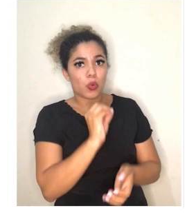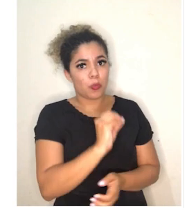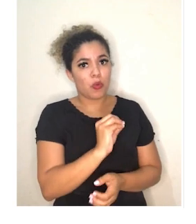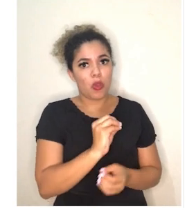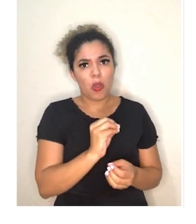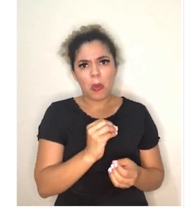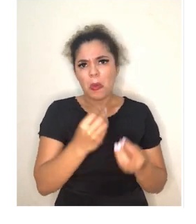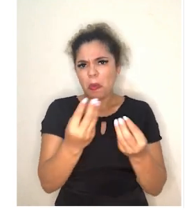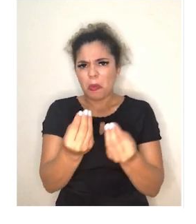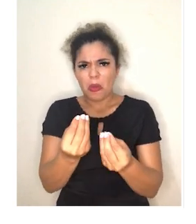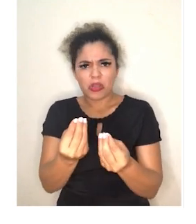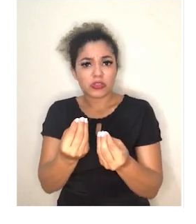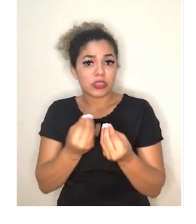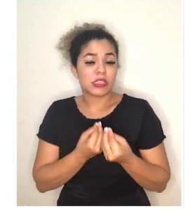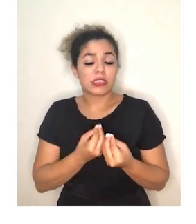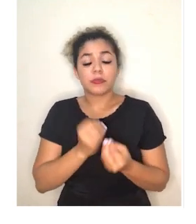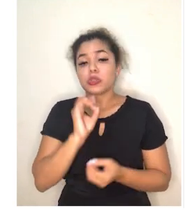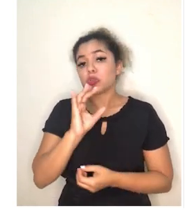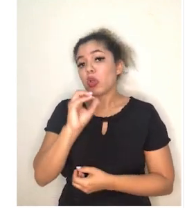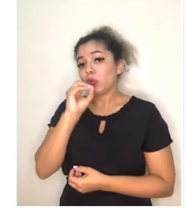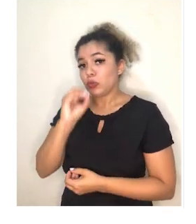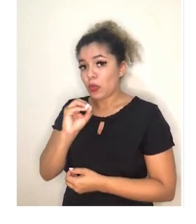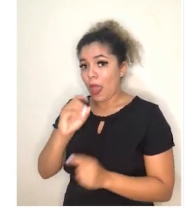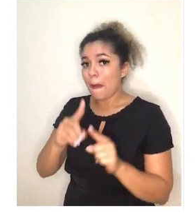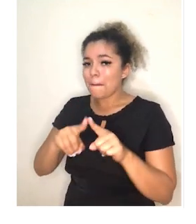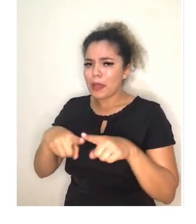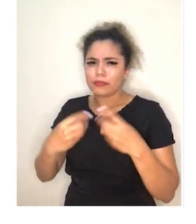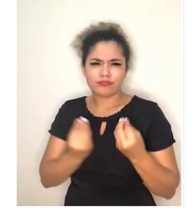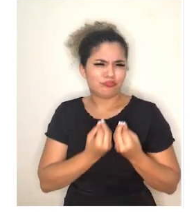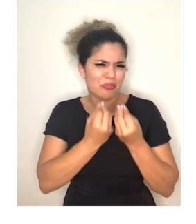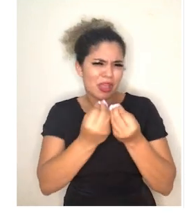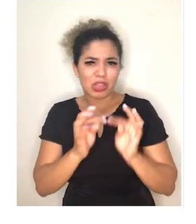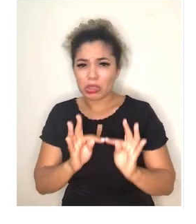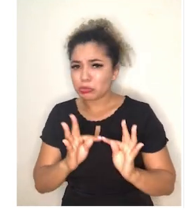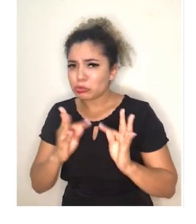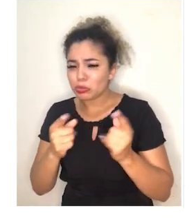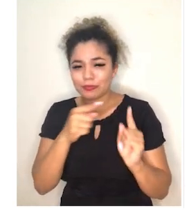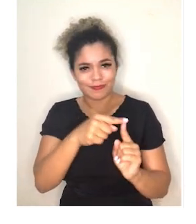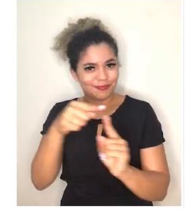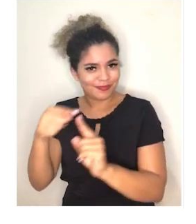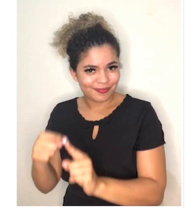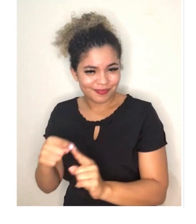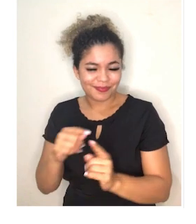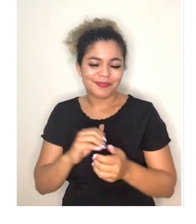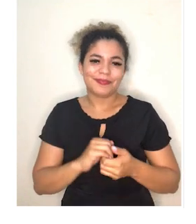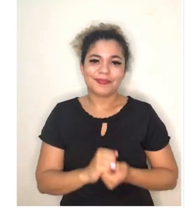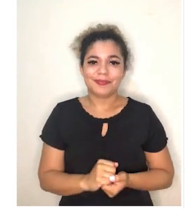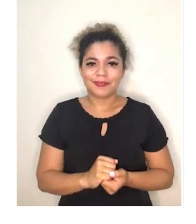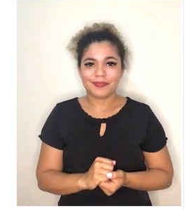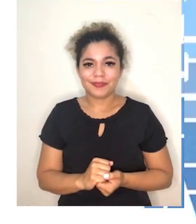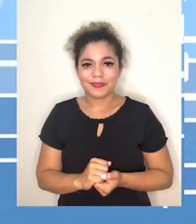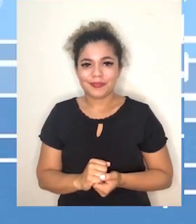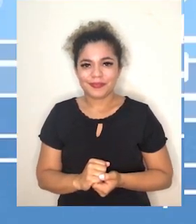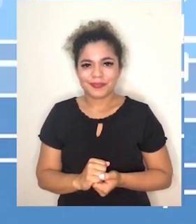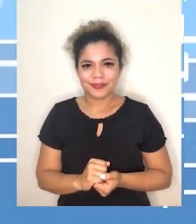pode receber apenas do tipo O, mas pode doar para todos os outros tipos.